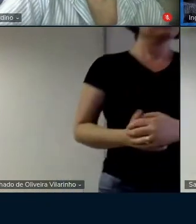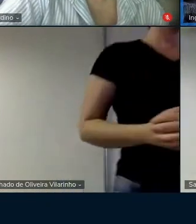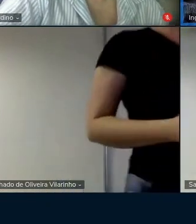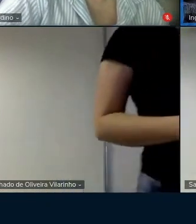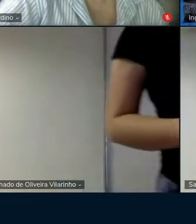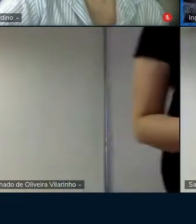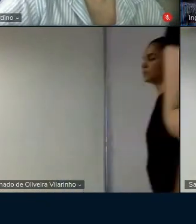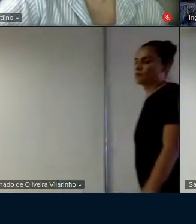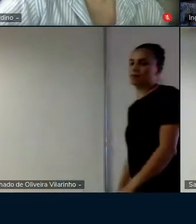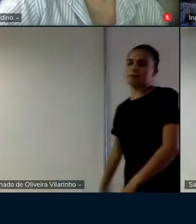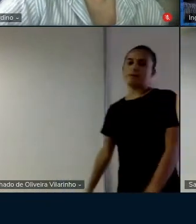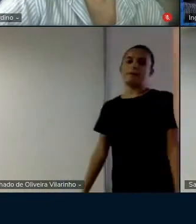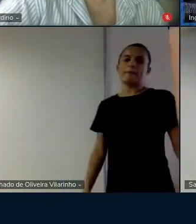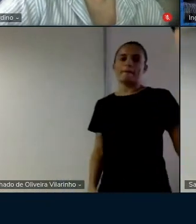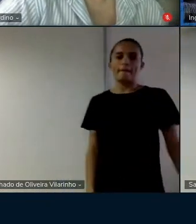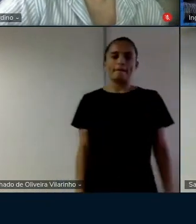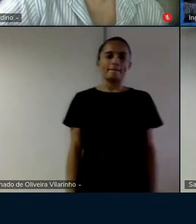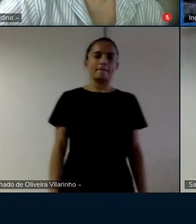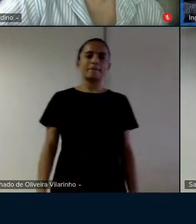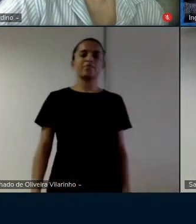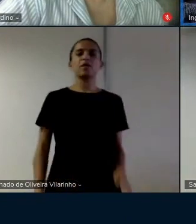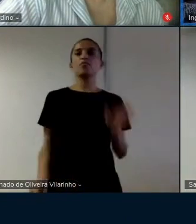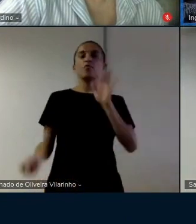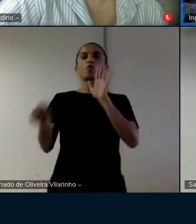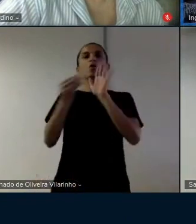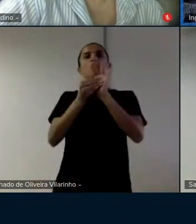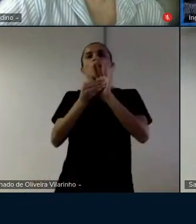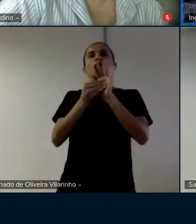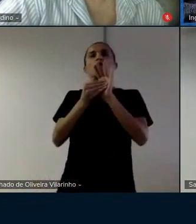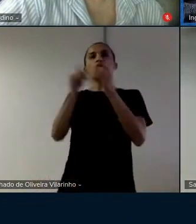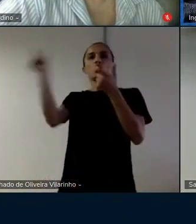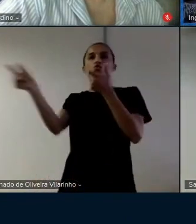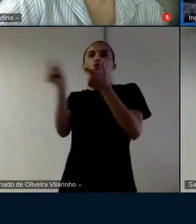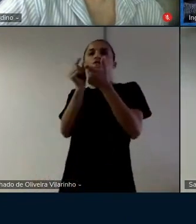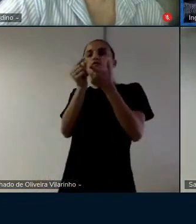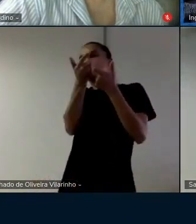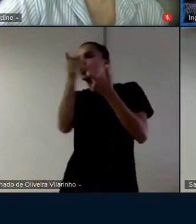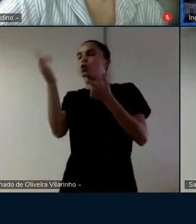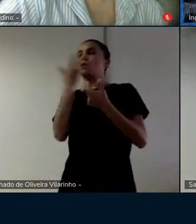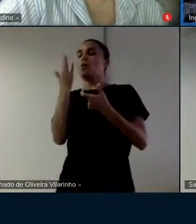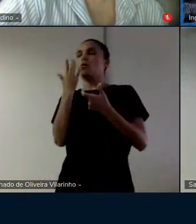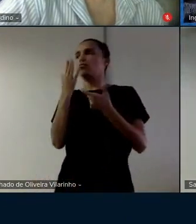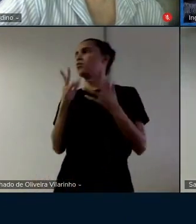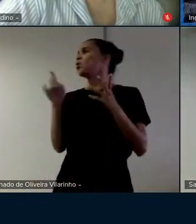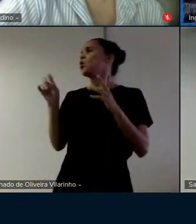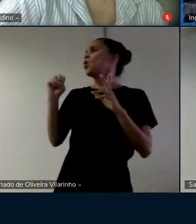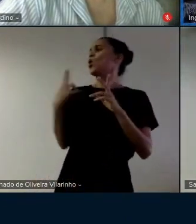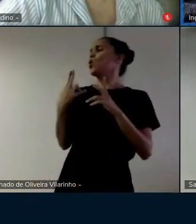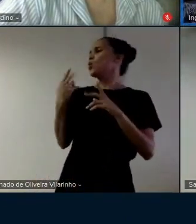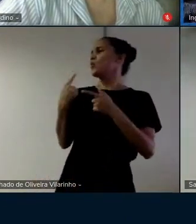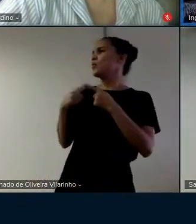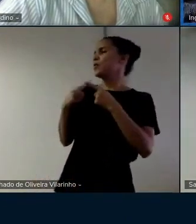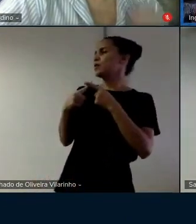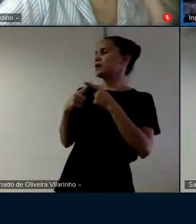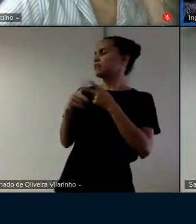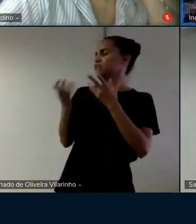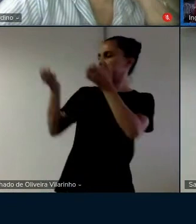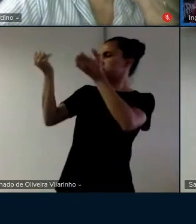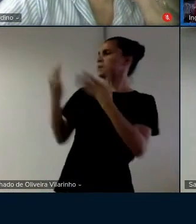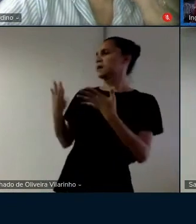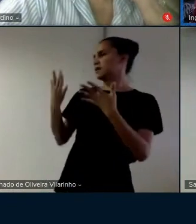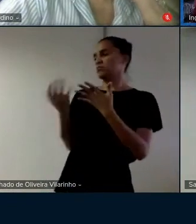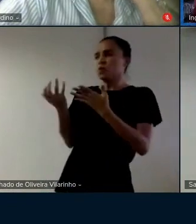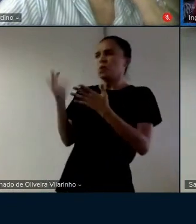se viesse outra cor ou você me justifica porque você acha que não deveria ter esse suprito em outra cor